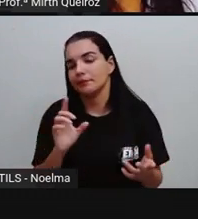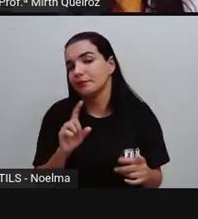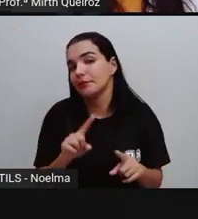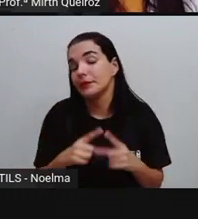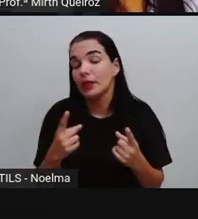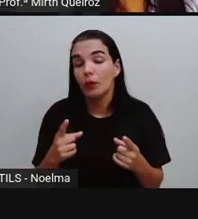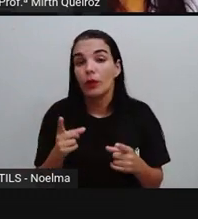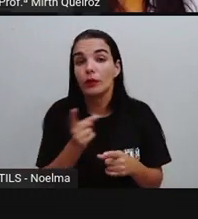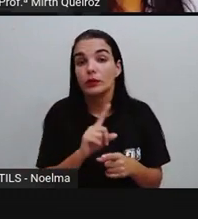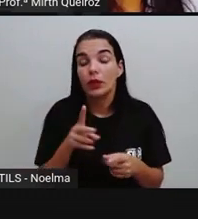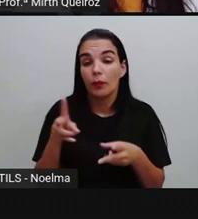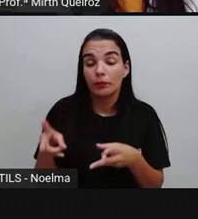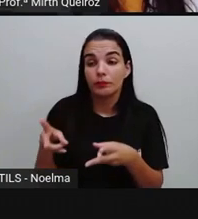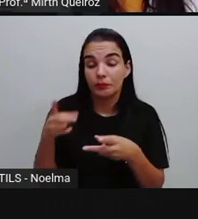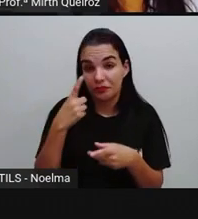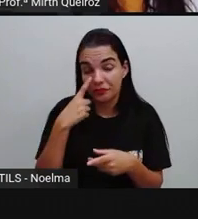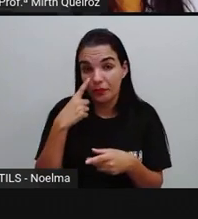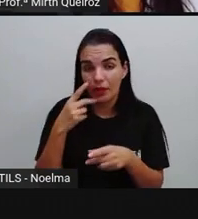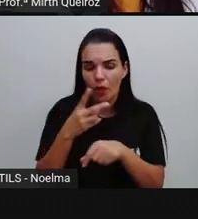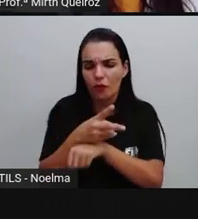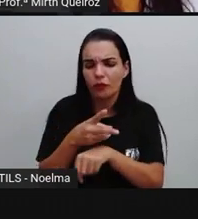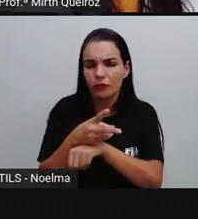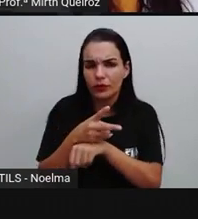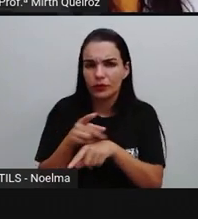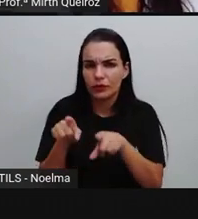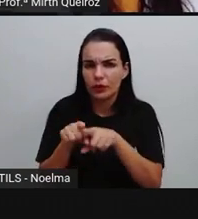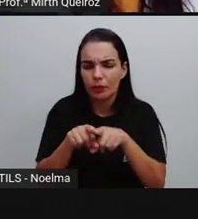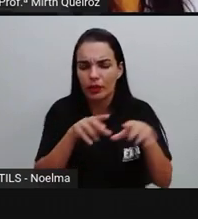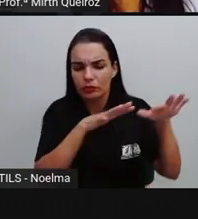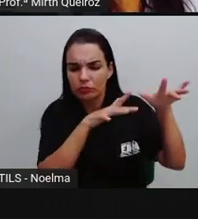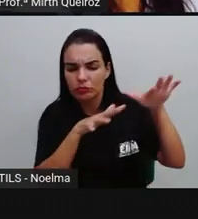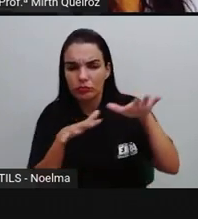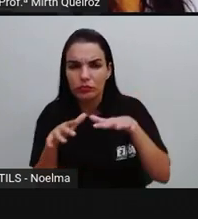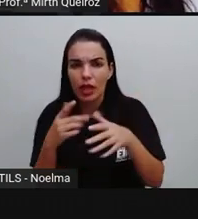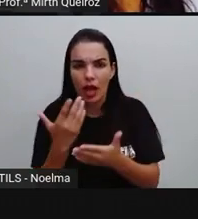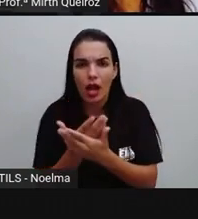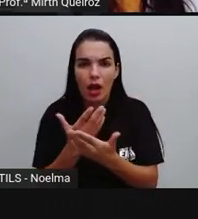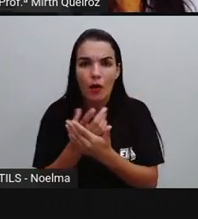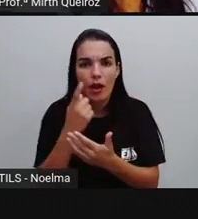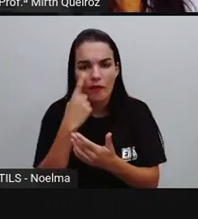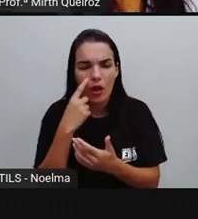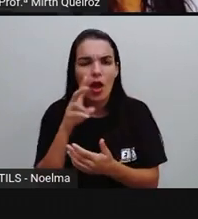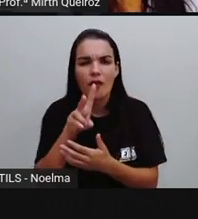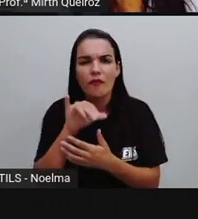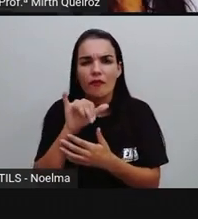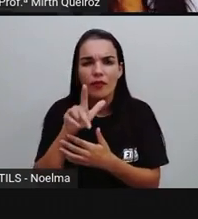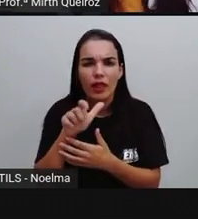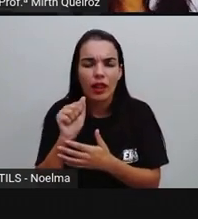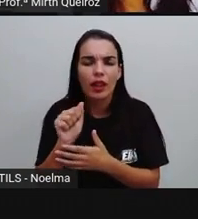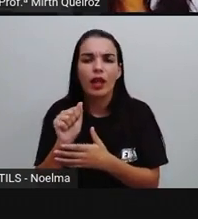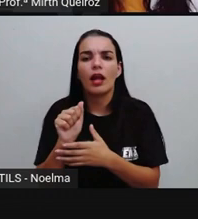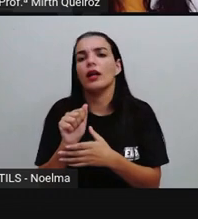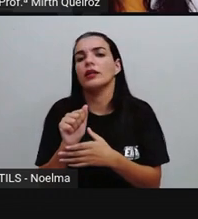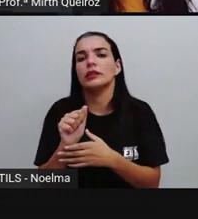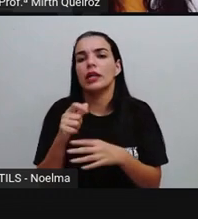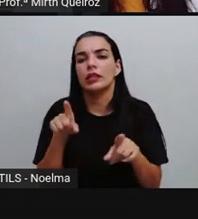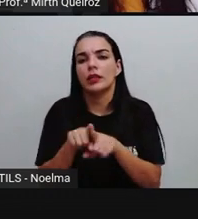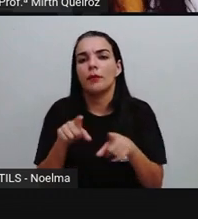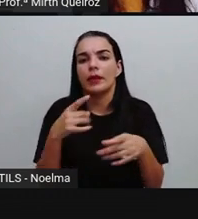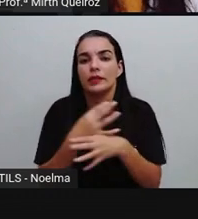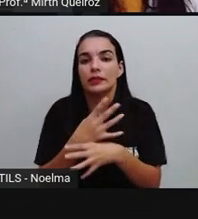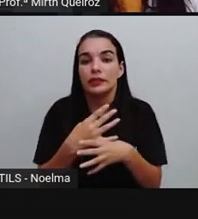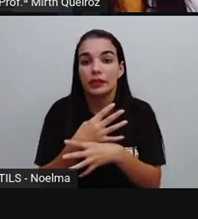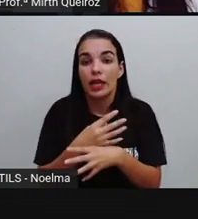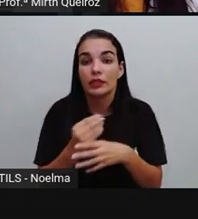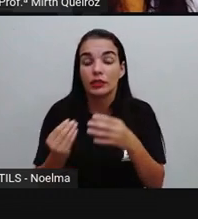tanto que a gente pôde ver, e através desse vídeo a gente vai ver durante a aula, que essas vilas e essas cidades foram